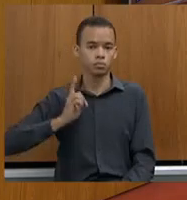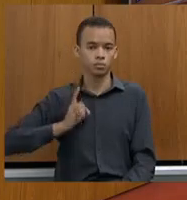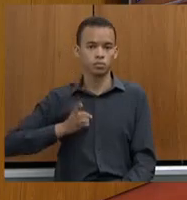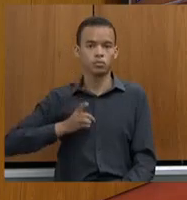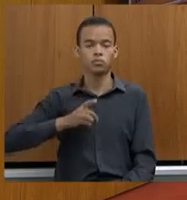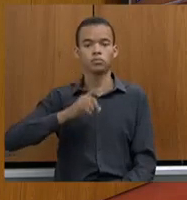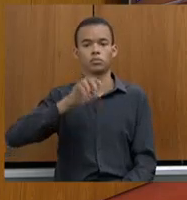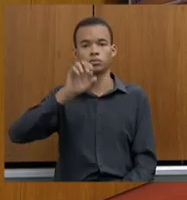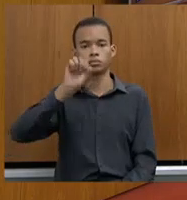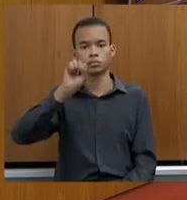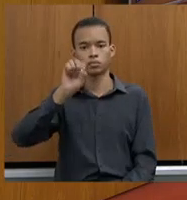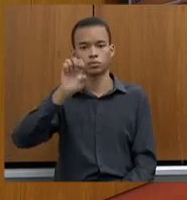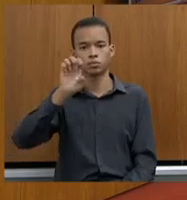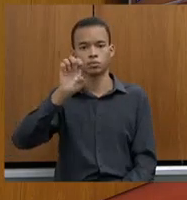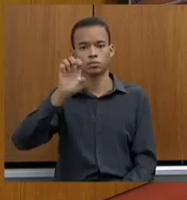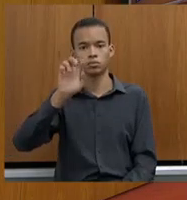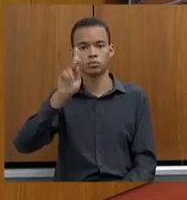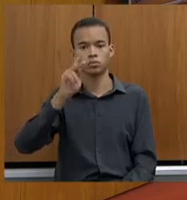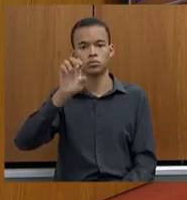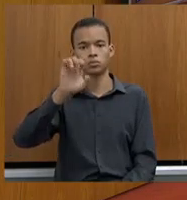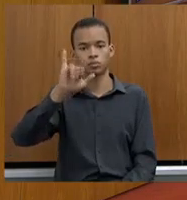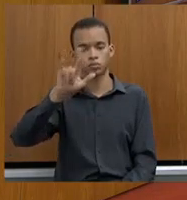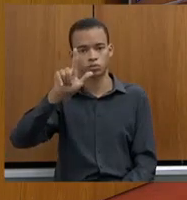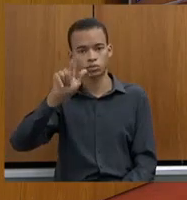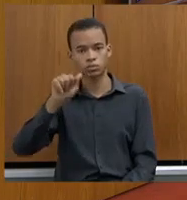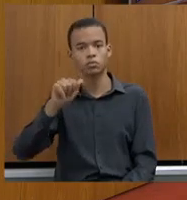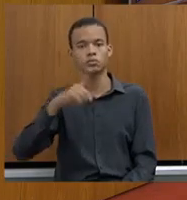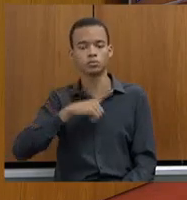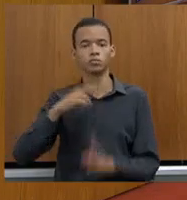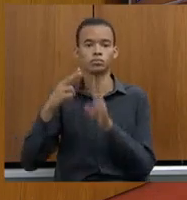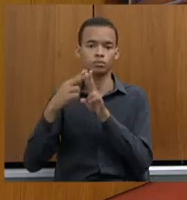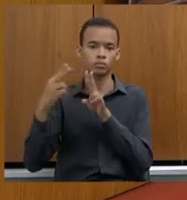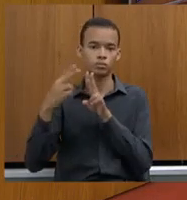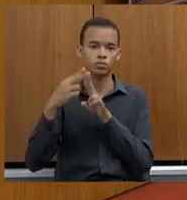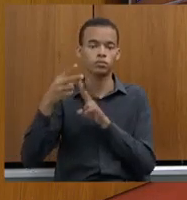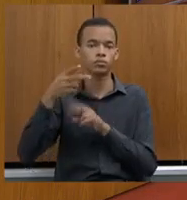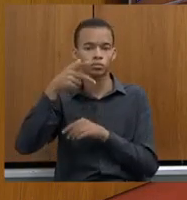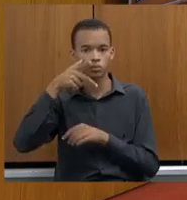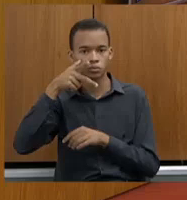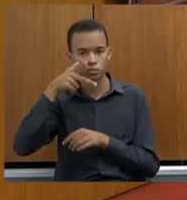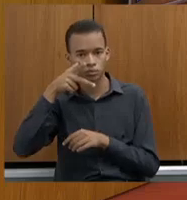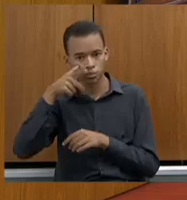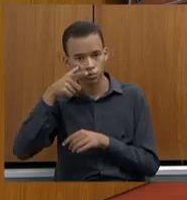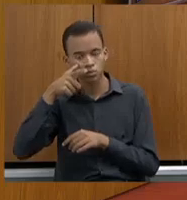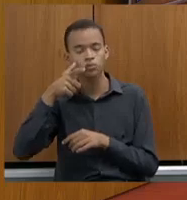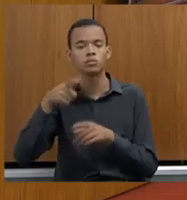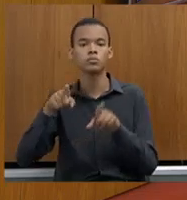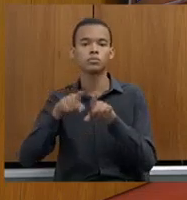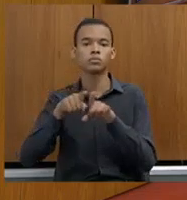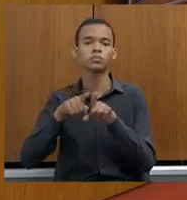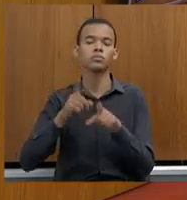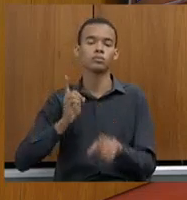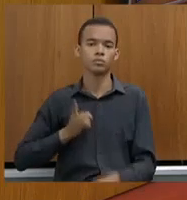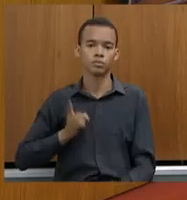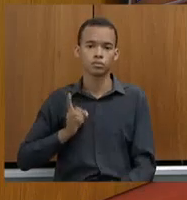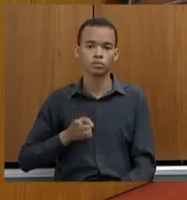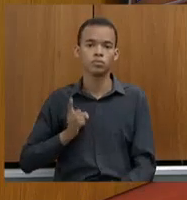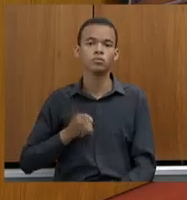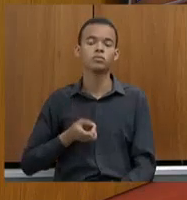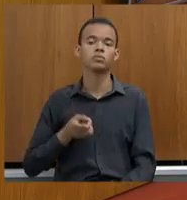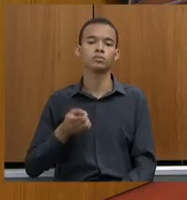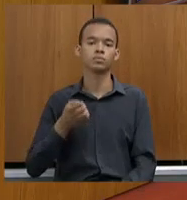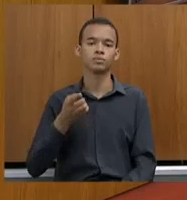que se faz presente remotamente e também do deputado Eli Grilo, também que se faz presente. muito obrigado aí